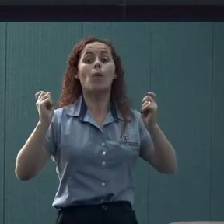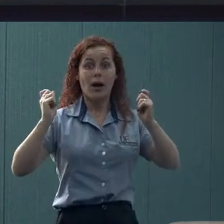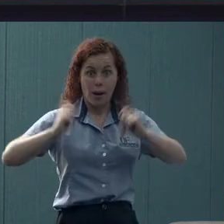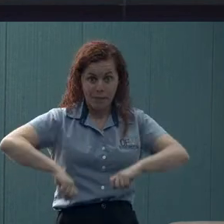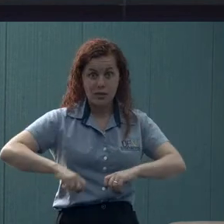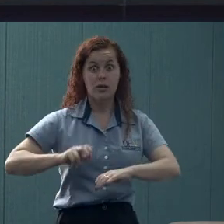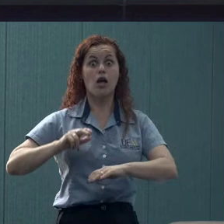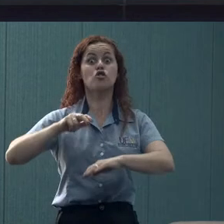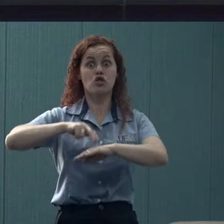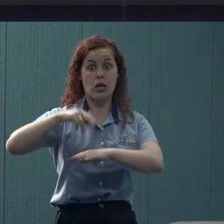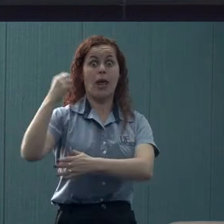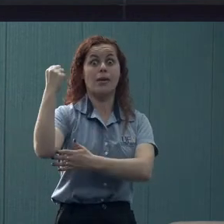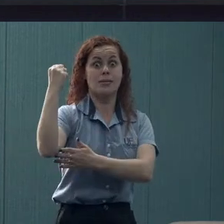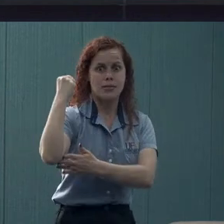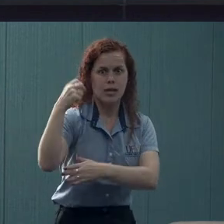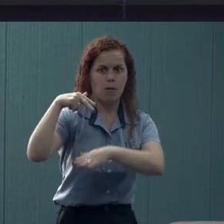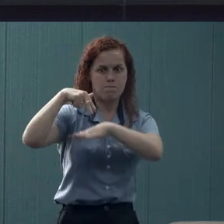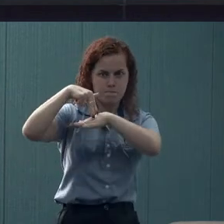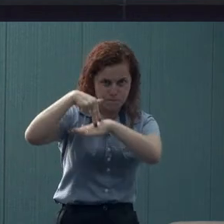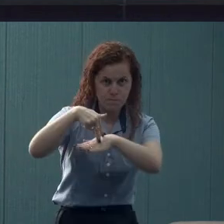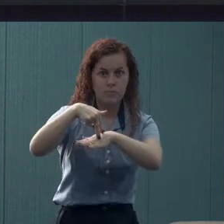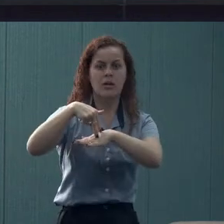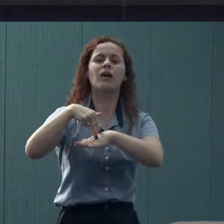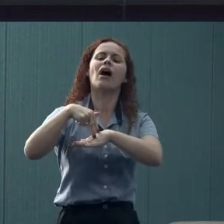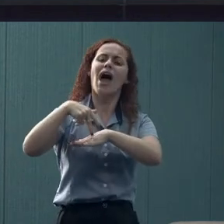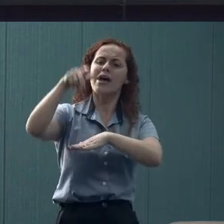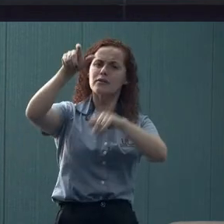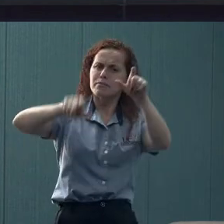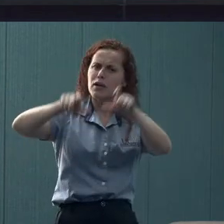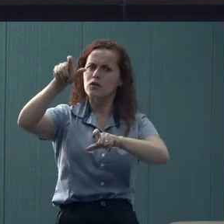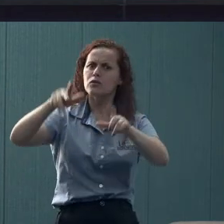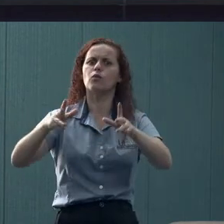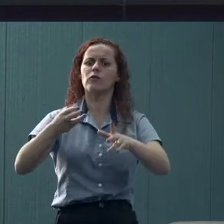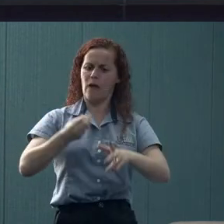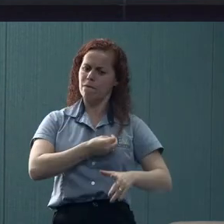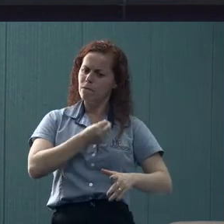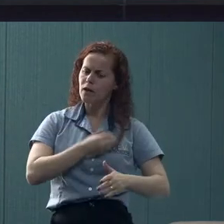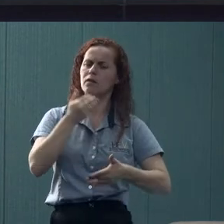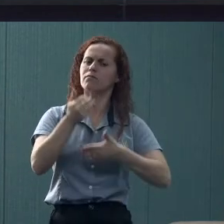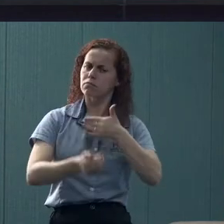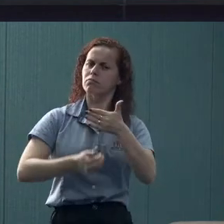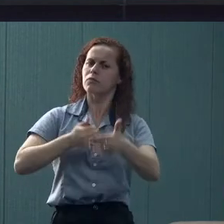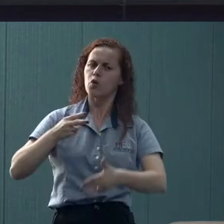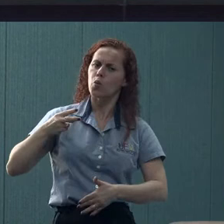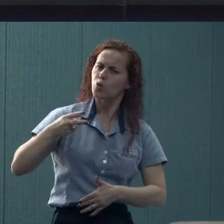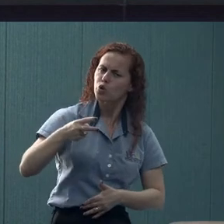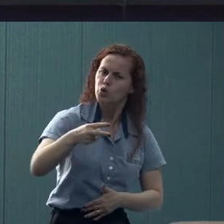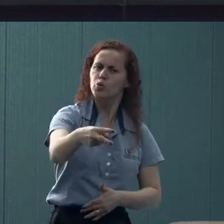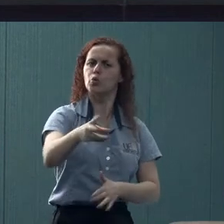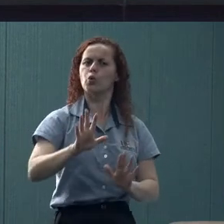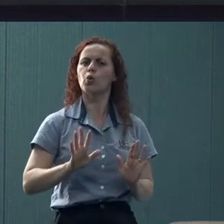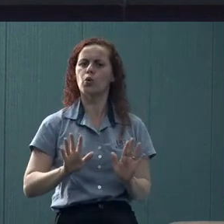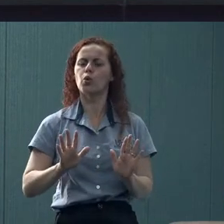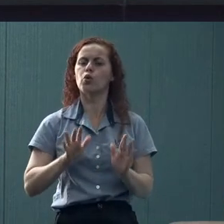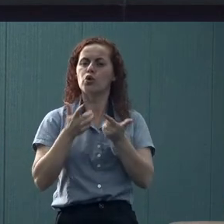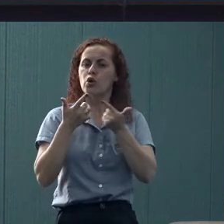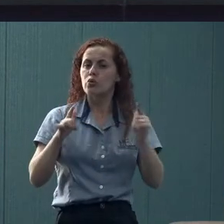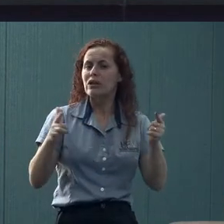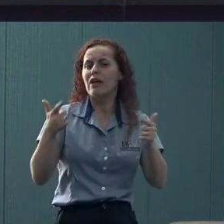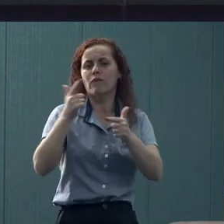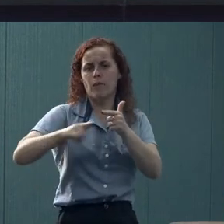muito significativa que as pessoas passaram por aquilo e tocaram a vida, continuam tocando a vida, sem grandes